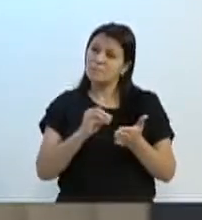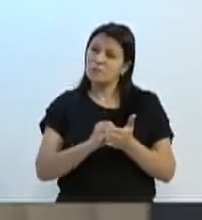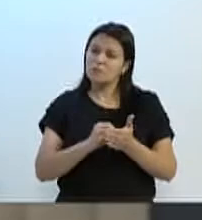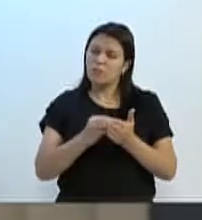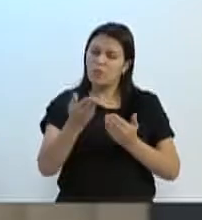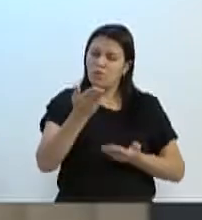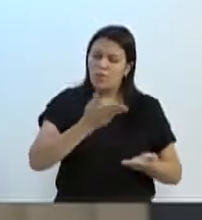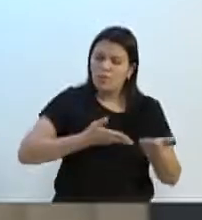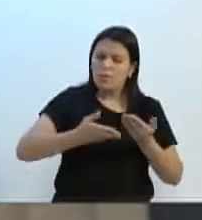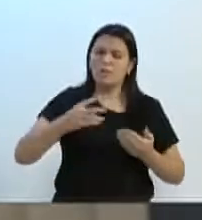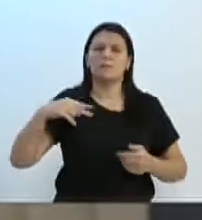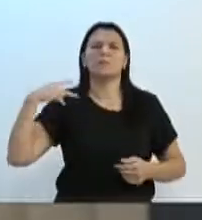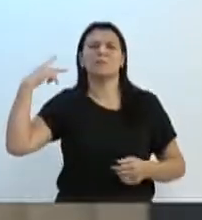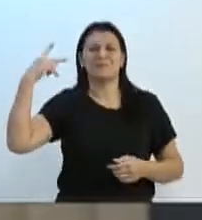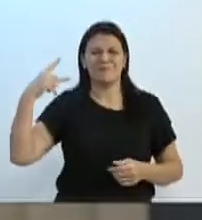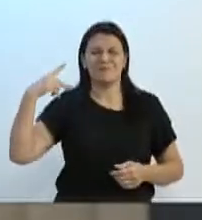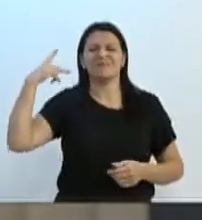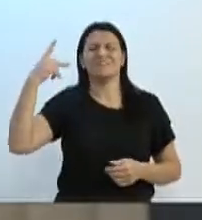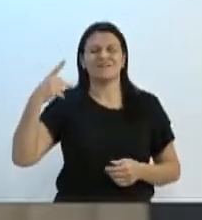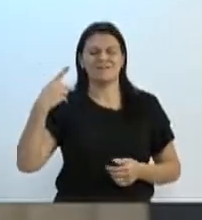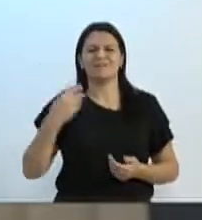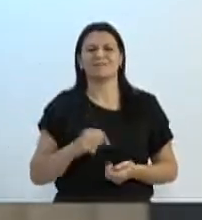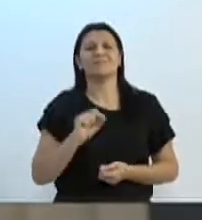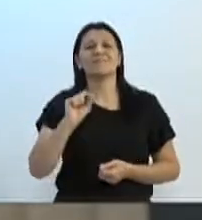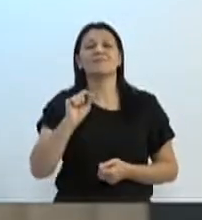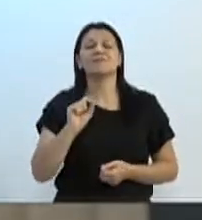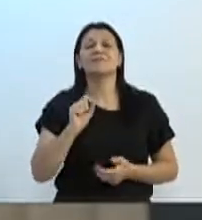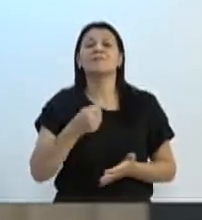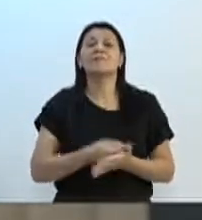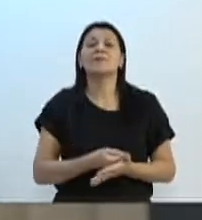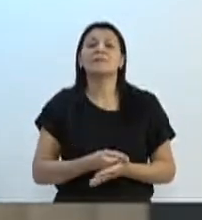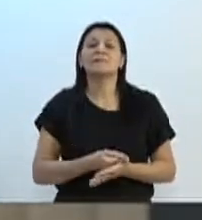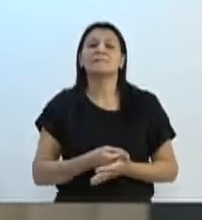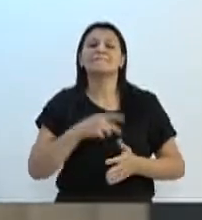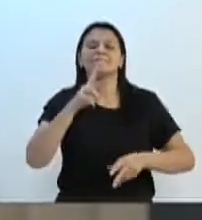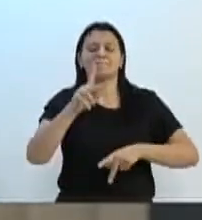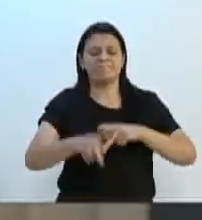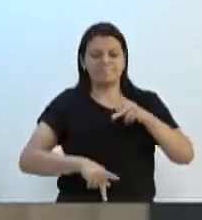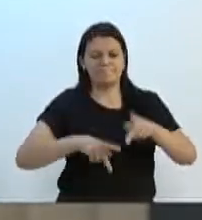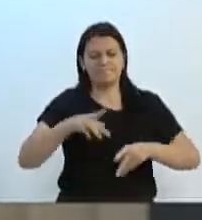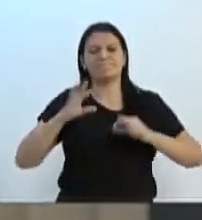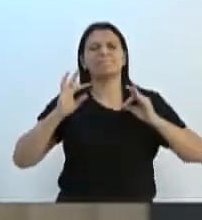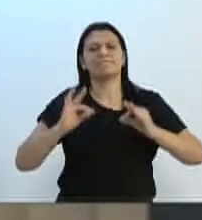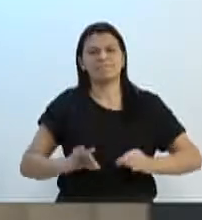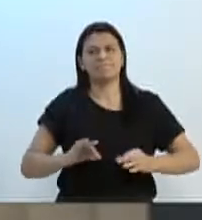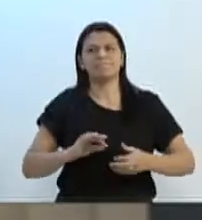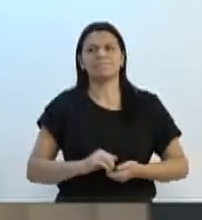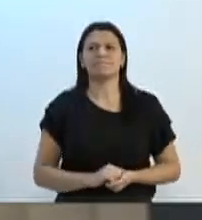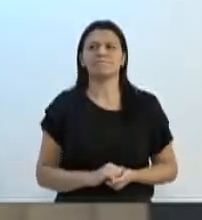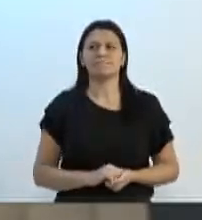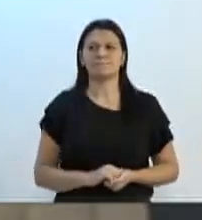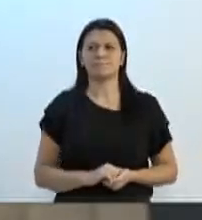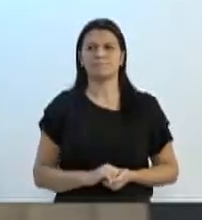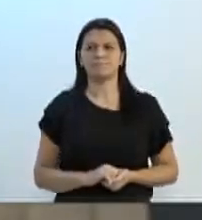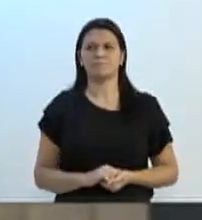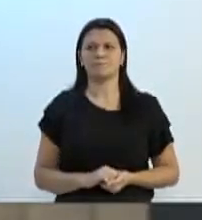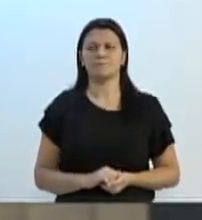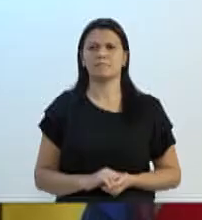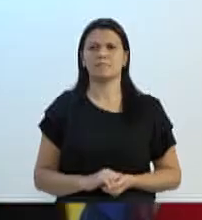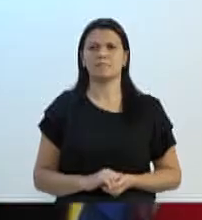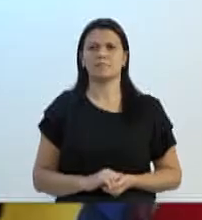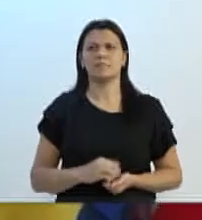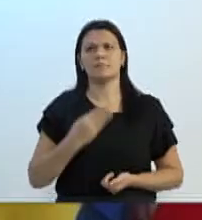política, é isso que faltou. E quem vai pagar é o povo, pode ter certeza. Presidente, conselho mais três minutos.